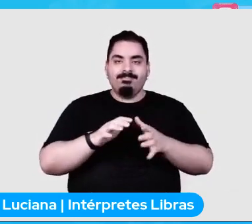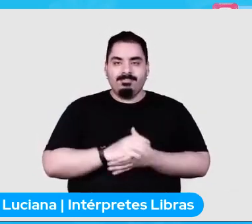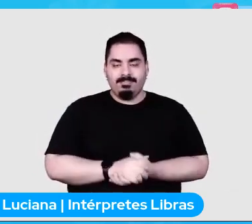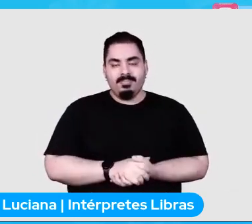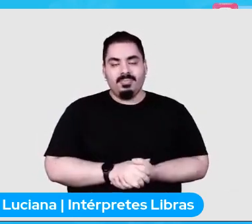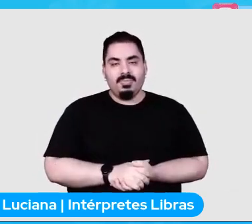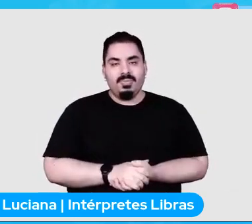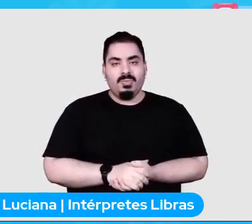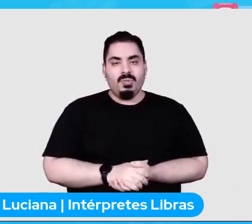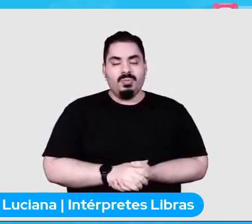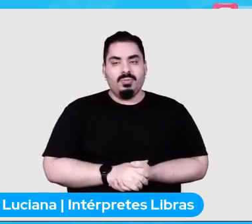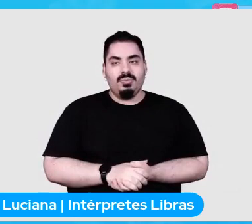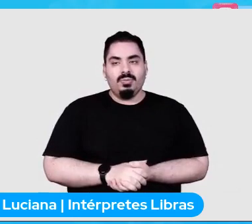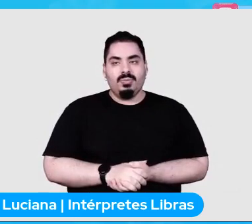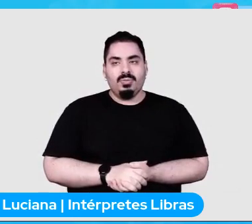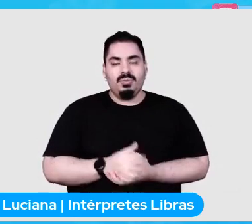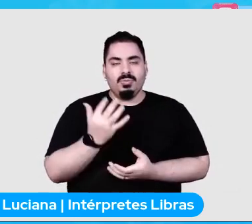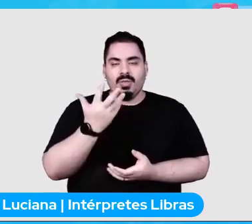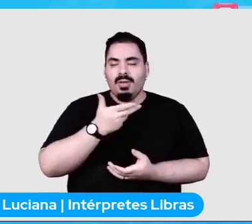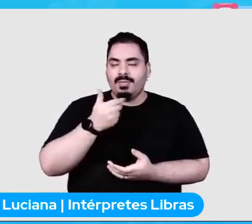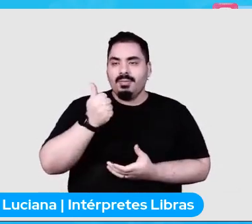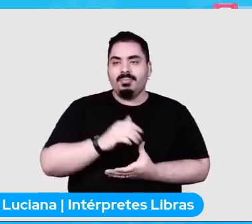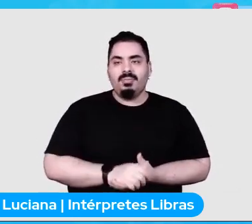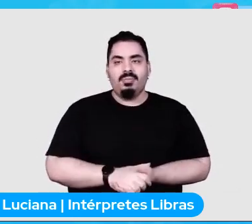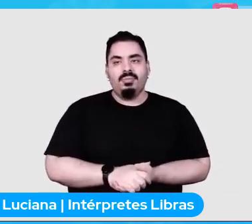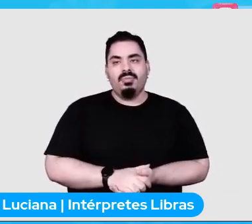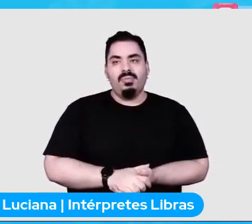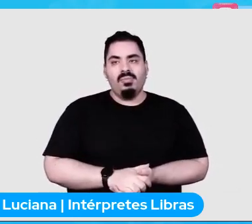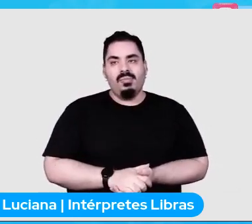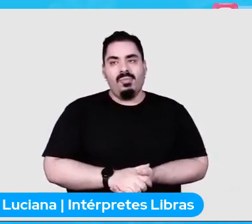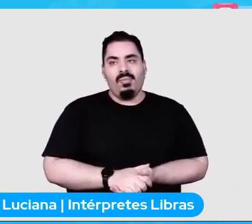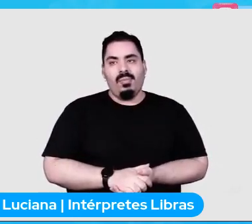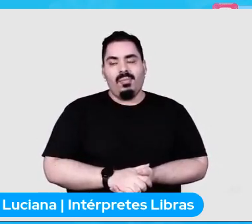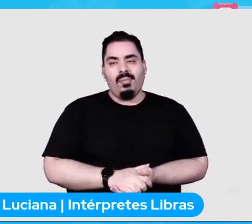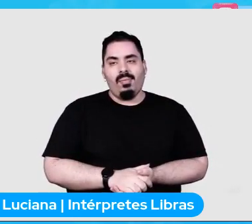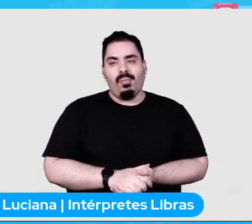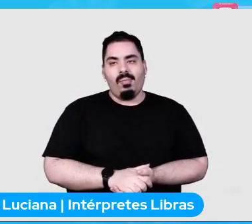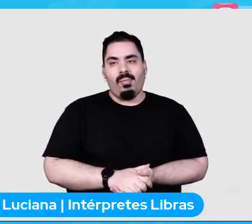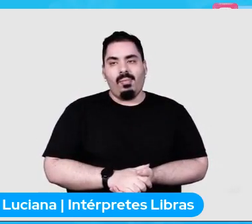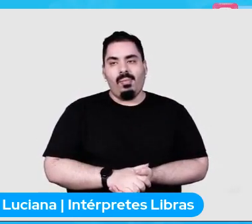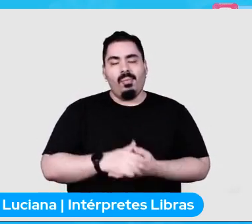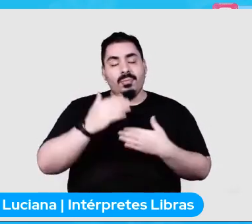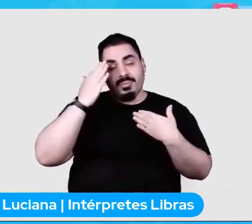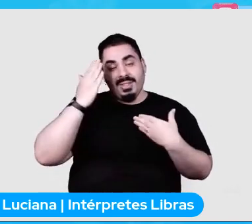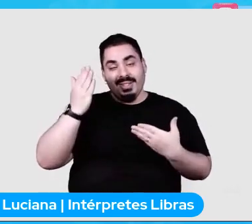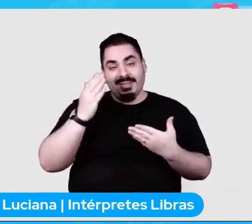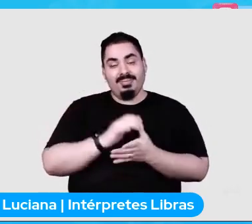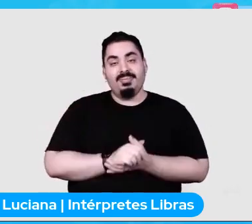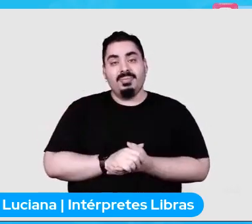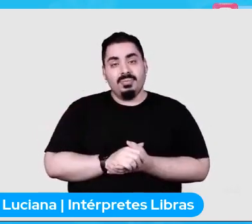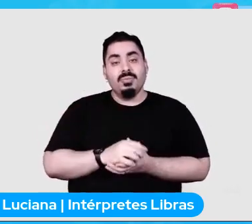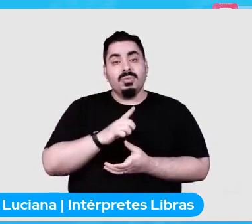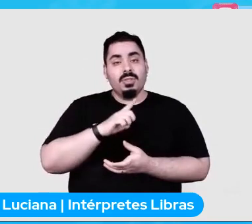maravilha usando o costume tá joia obrigada bom há uma pergunta aqui